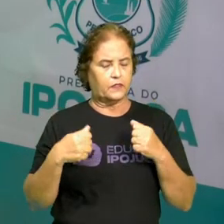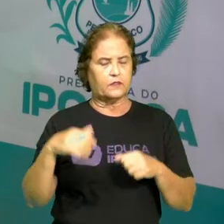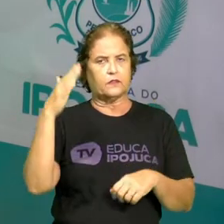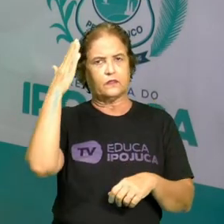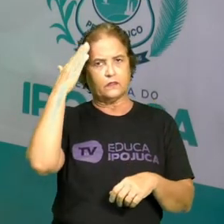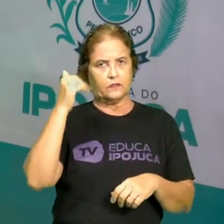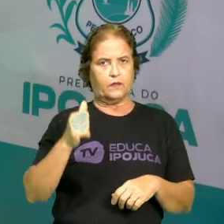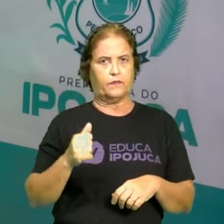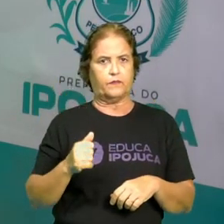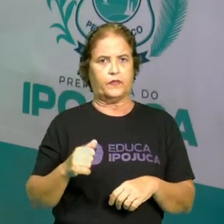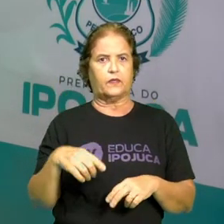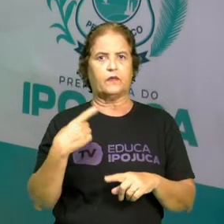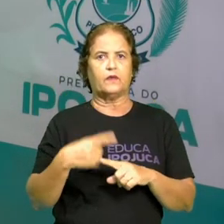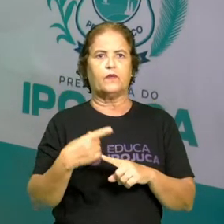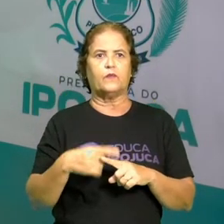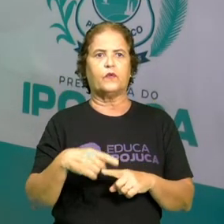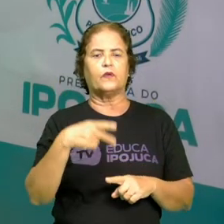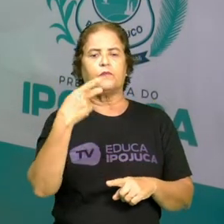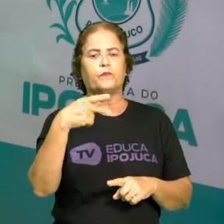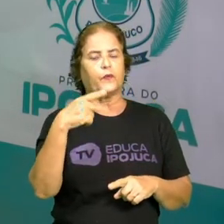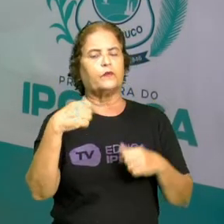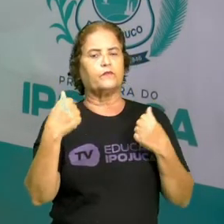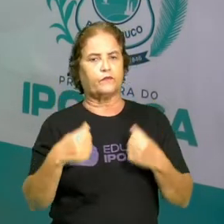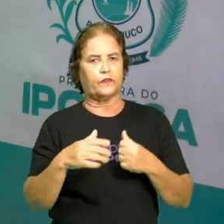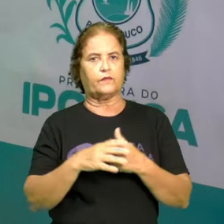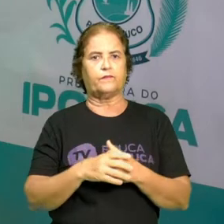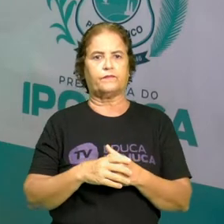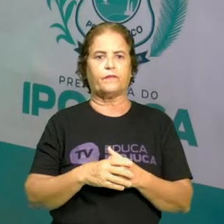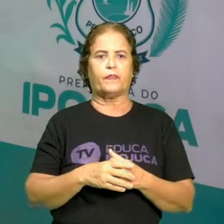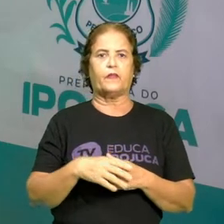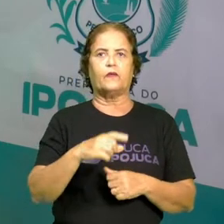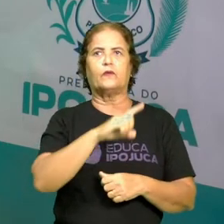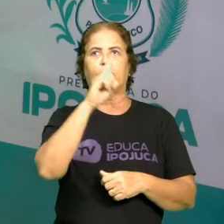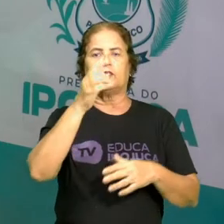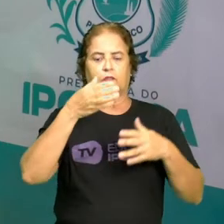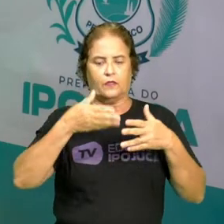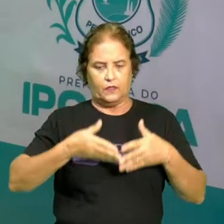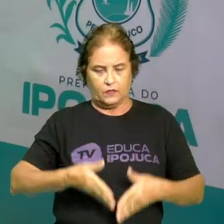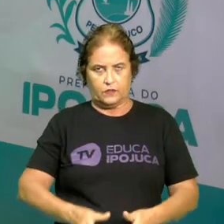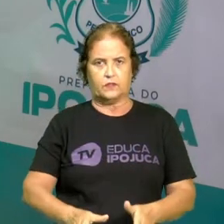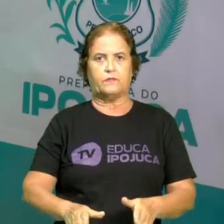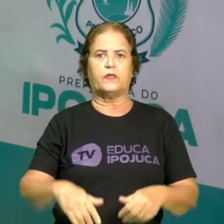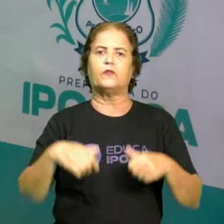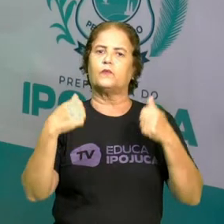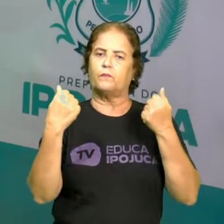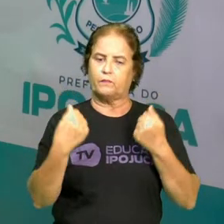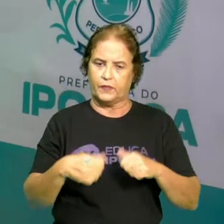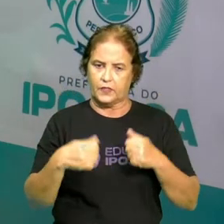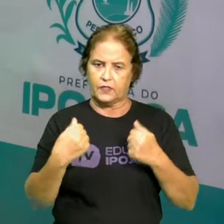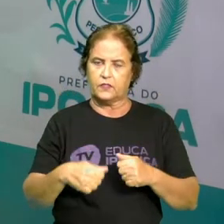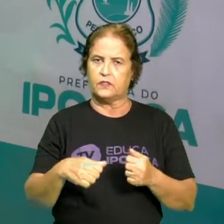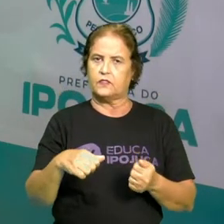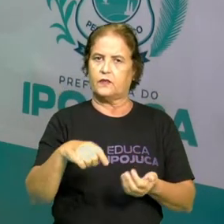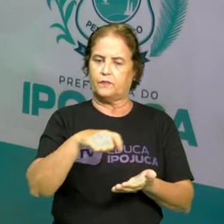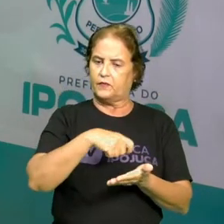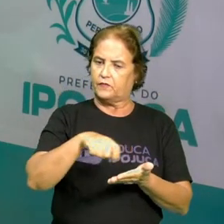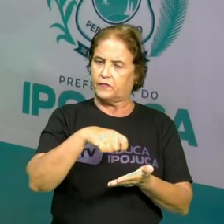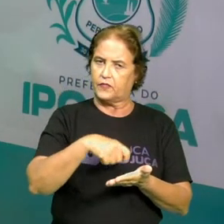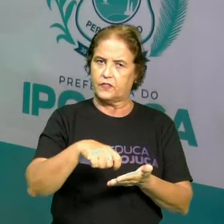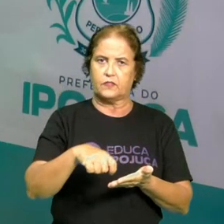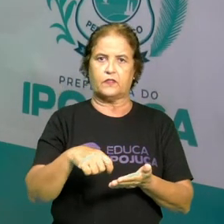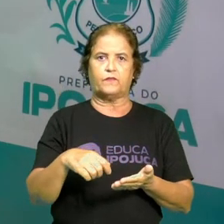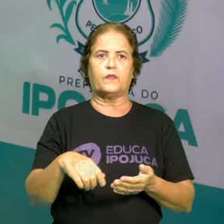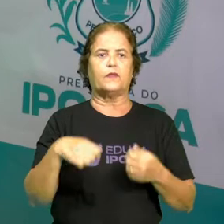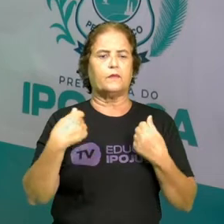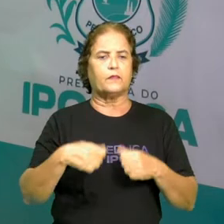Em alguns momentos a gente vai precisar dizer. A data de nascimento a gente precisa até para preencher uma ficha. Então, gente tem que saber qual é a